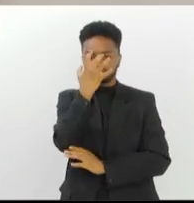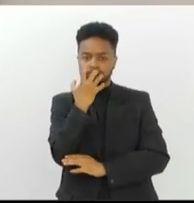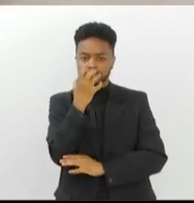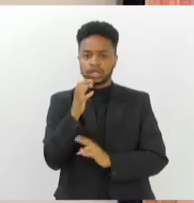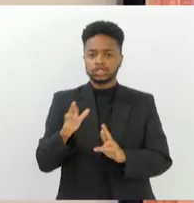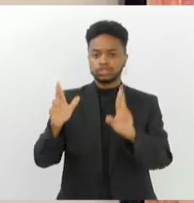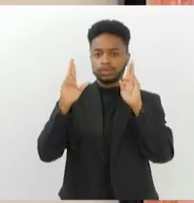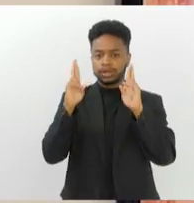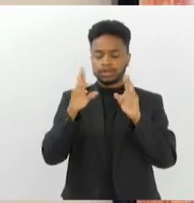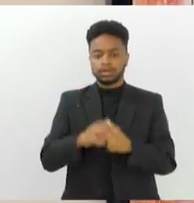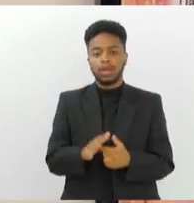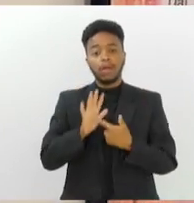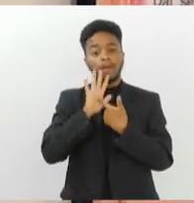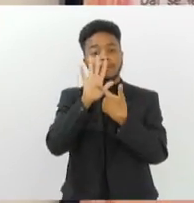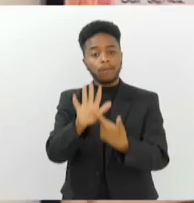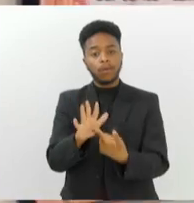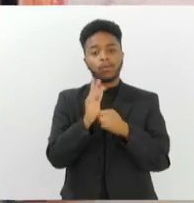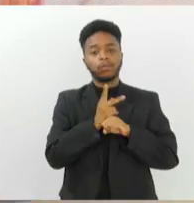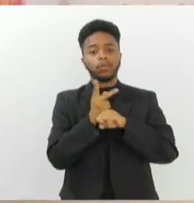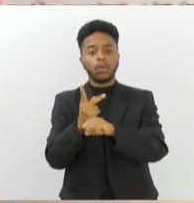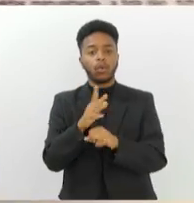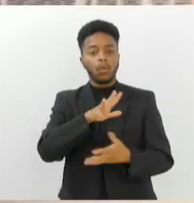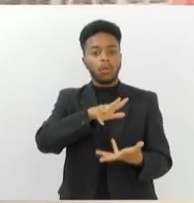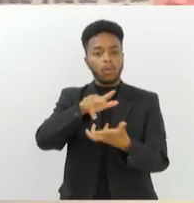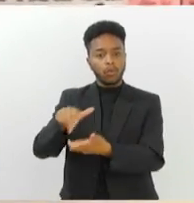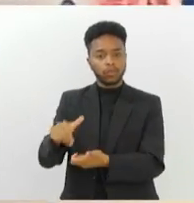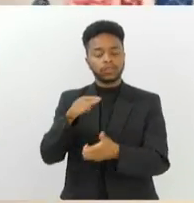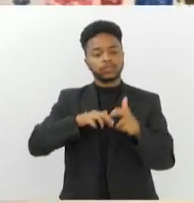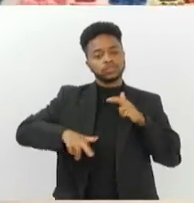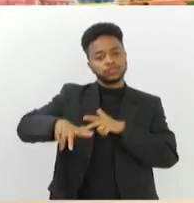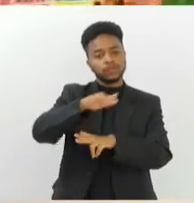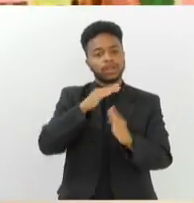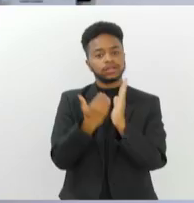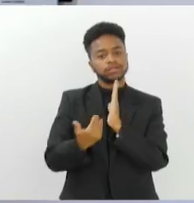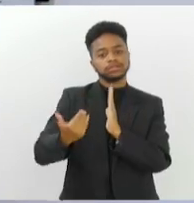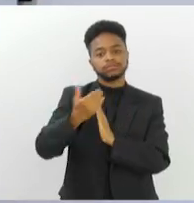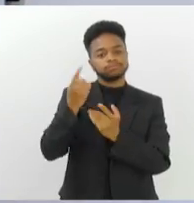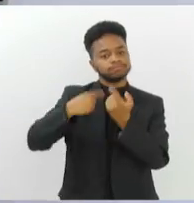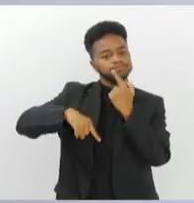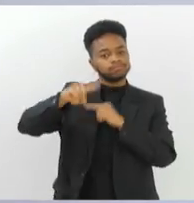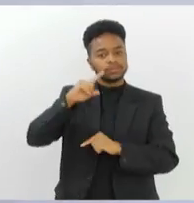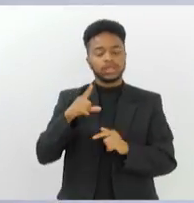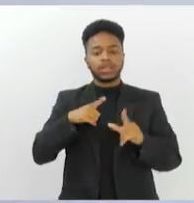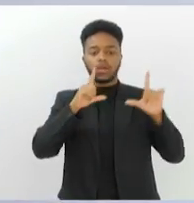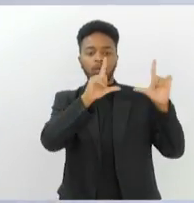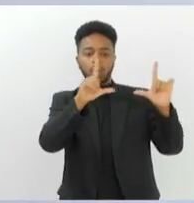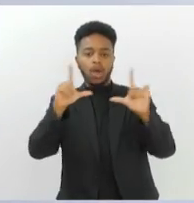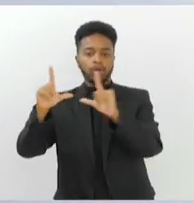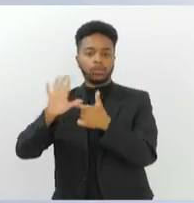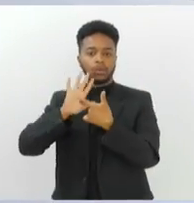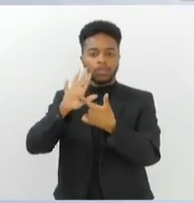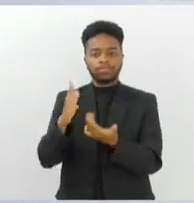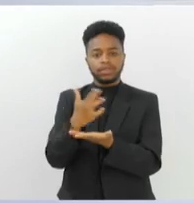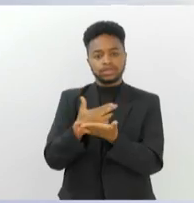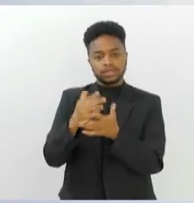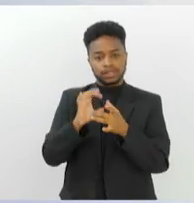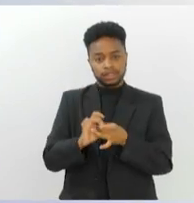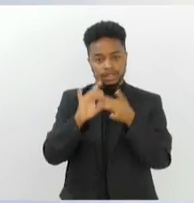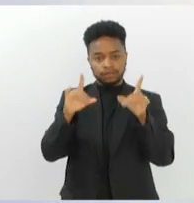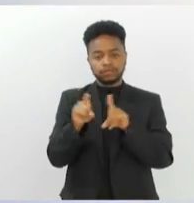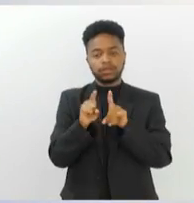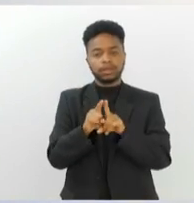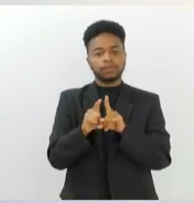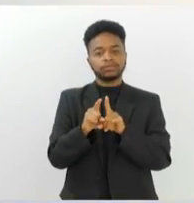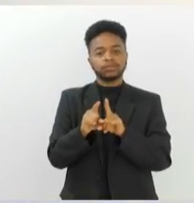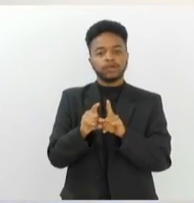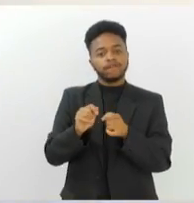e esperança, refletindo a busca de um mundo onde as diferenças sejam superadas. Os quadros são compostos por desenhos livres, transformados